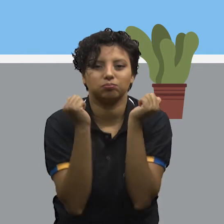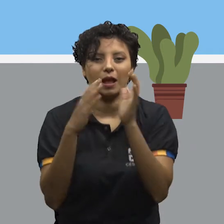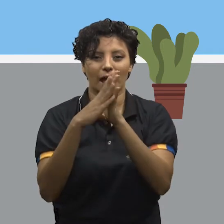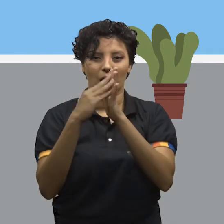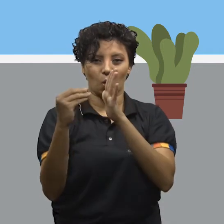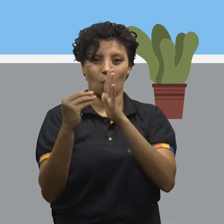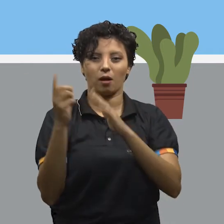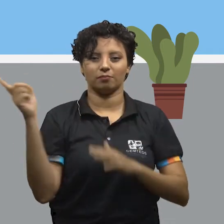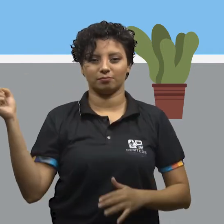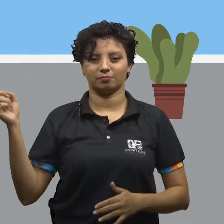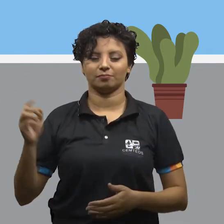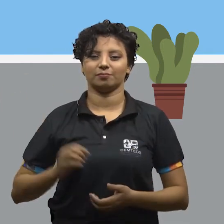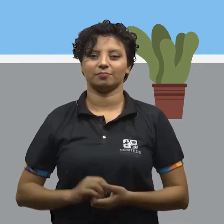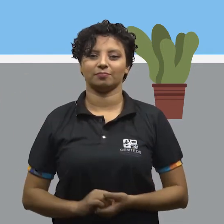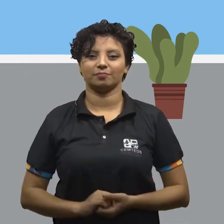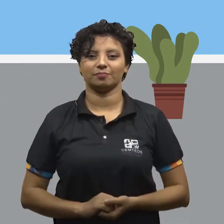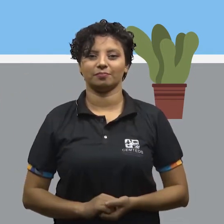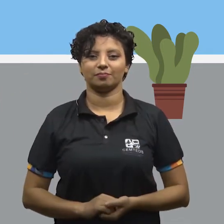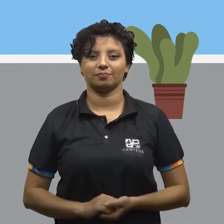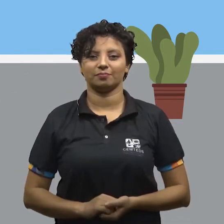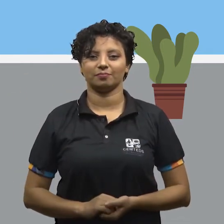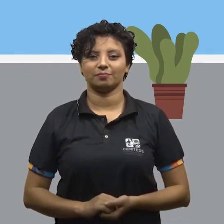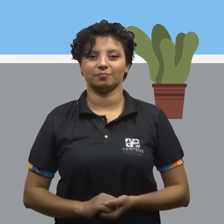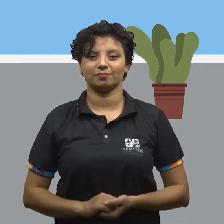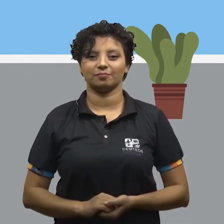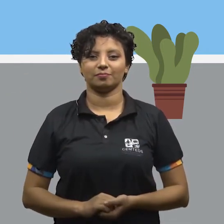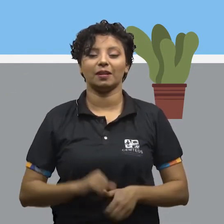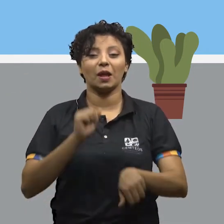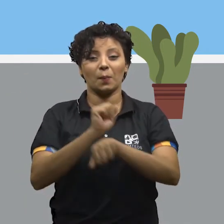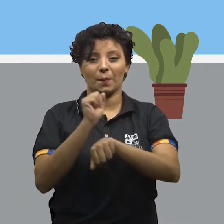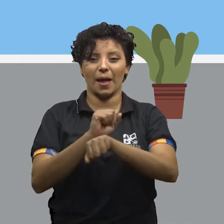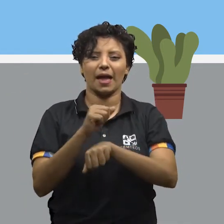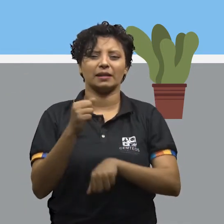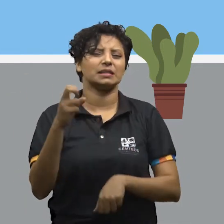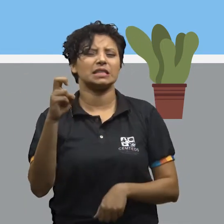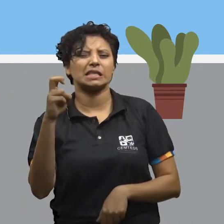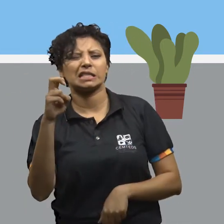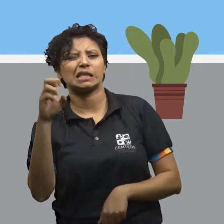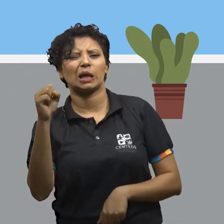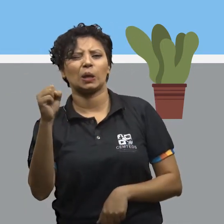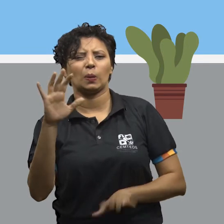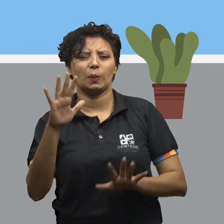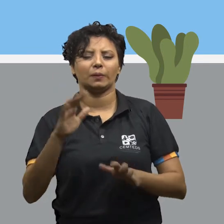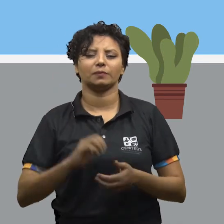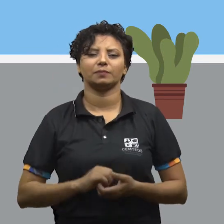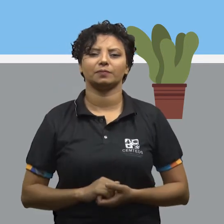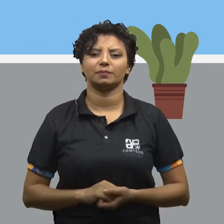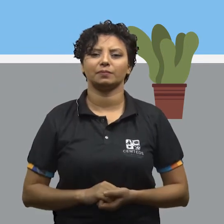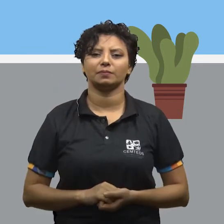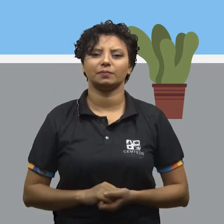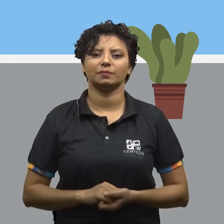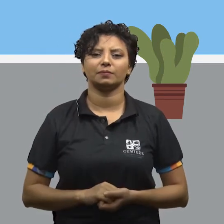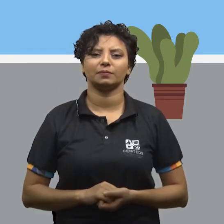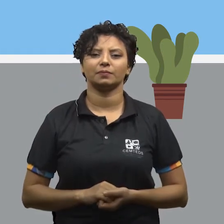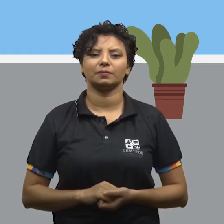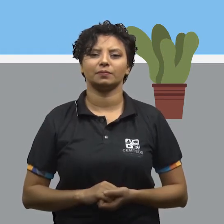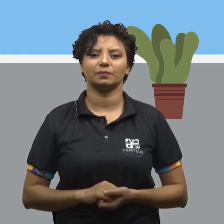lá. Mão no queixo. Desceu. Isso. Fica na posição em cinco segundos.